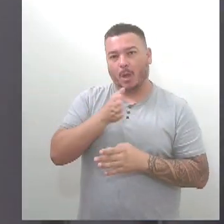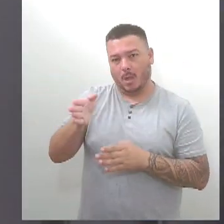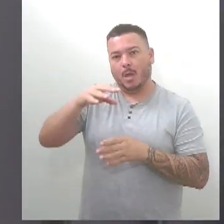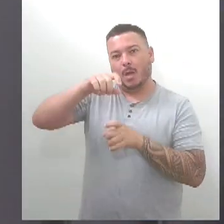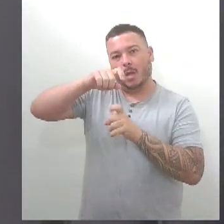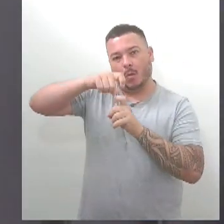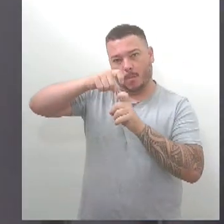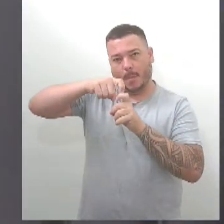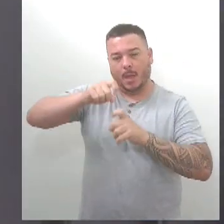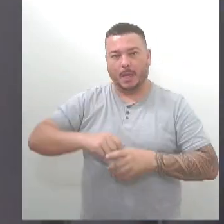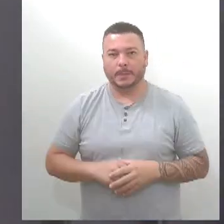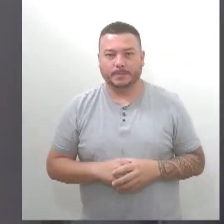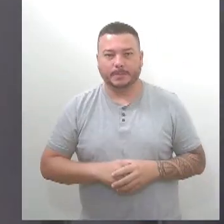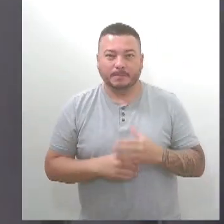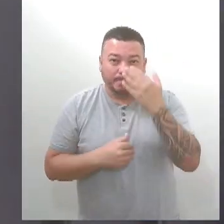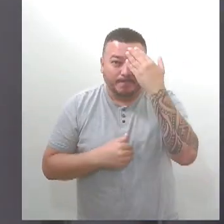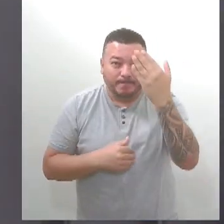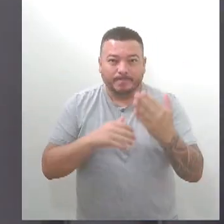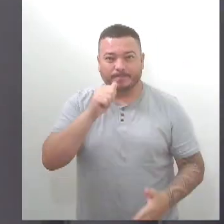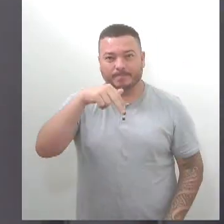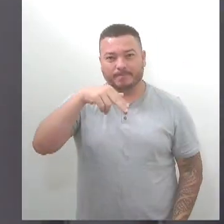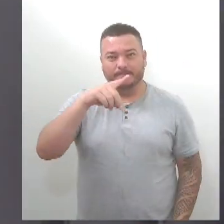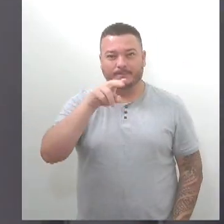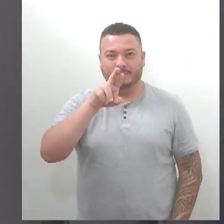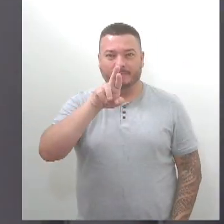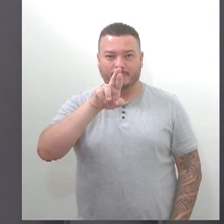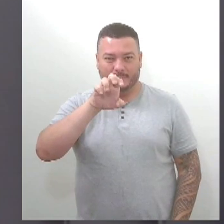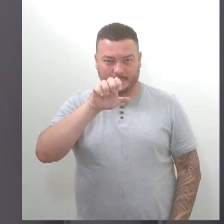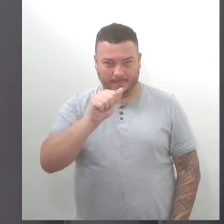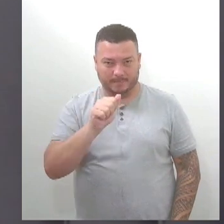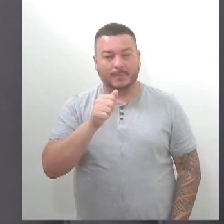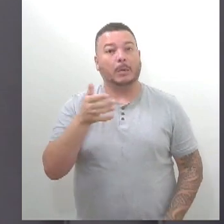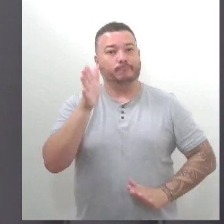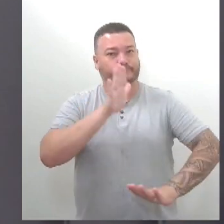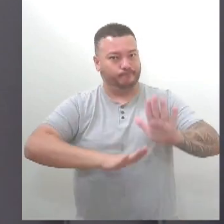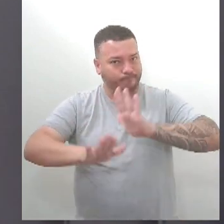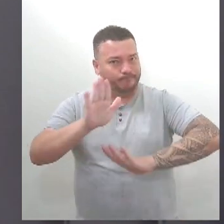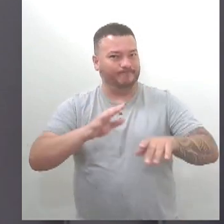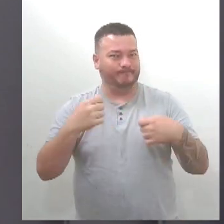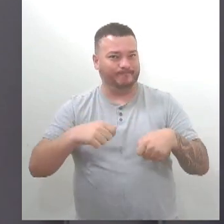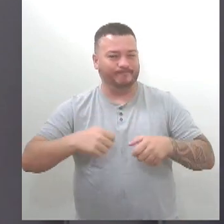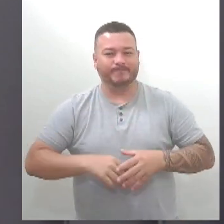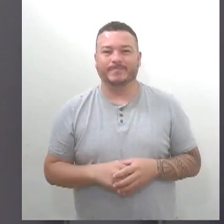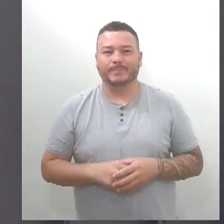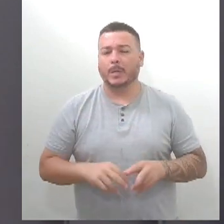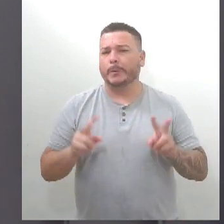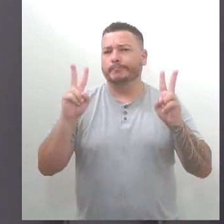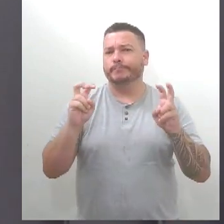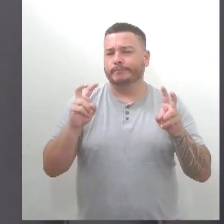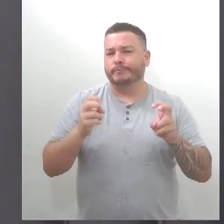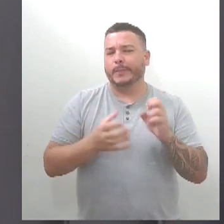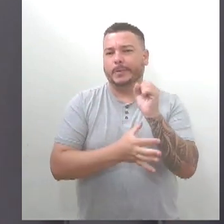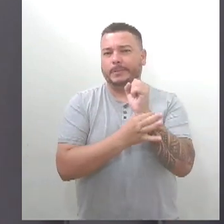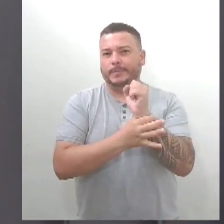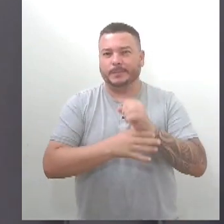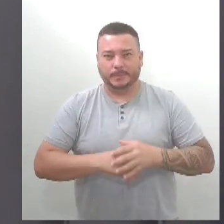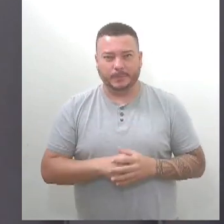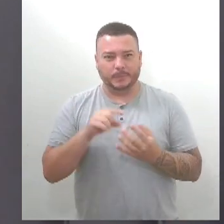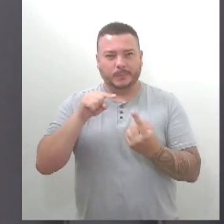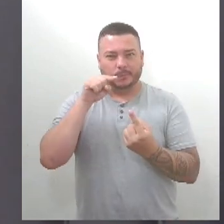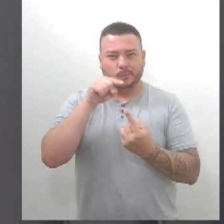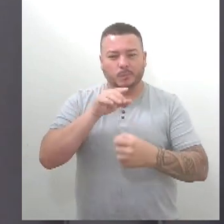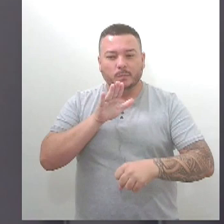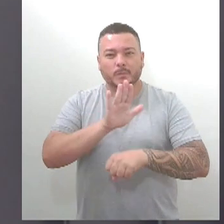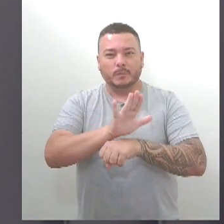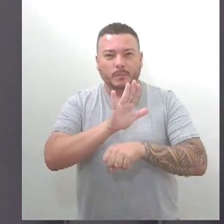Obrigada, Andréia, pelas informações e vamos manter os cuidados, né? Agora, o assunto é segurança. Com o objetivo de solucionar conflitos